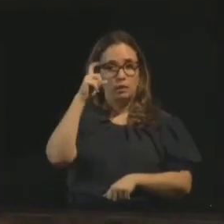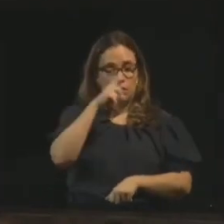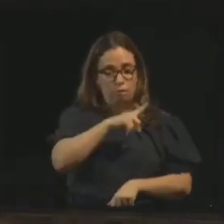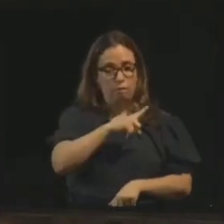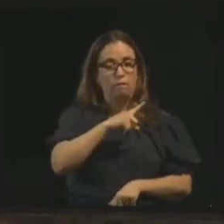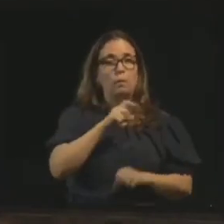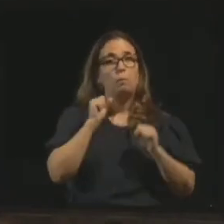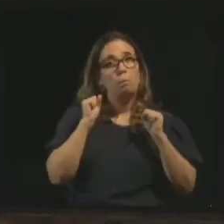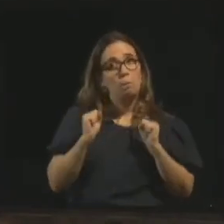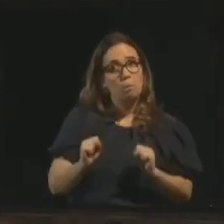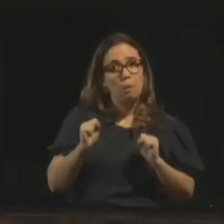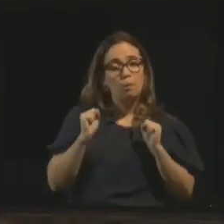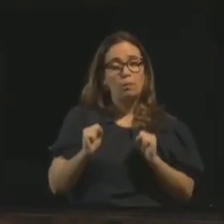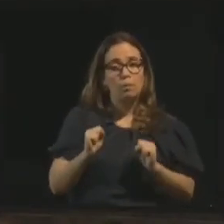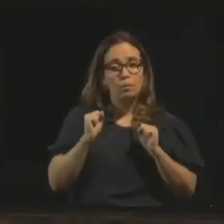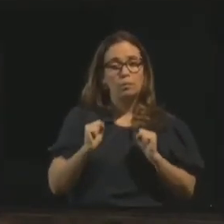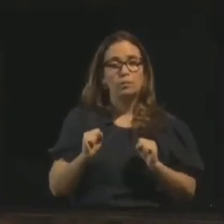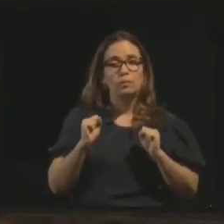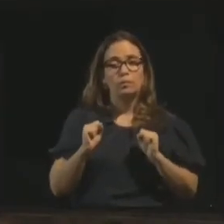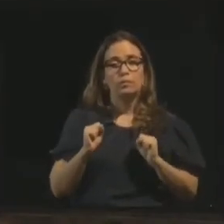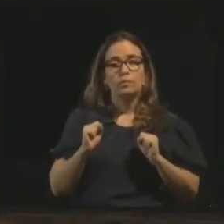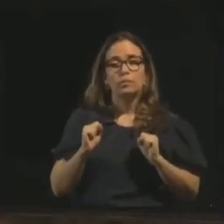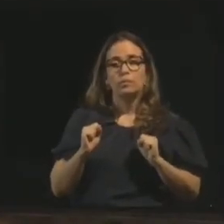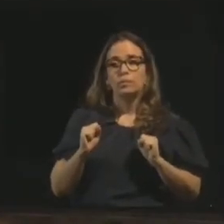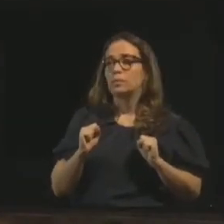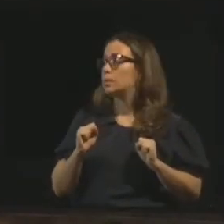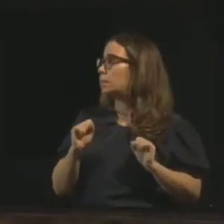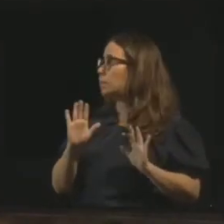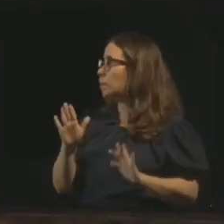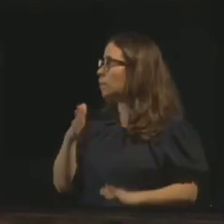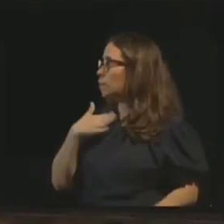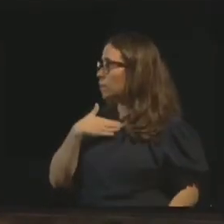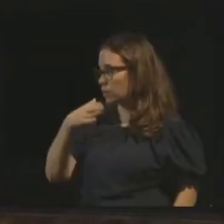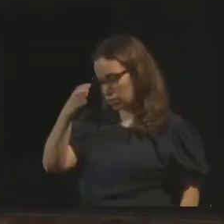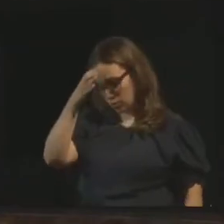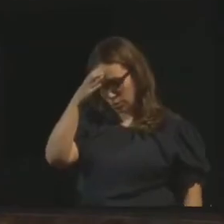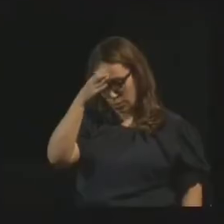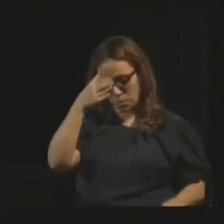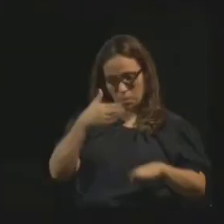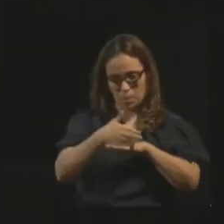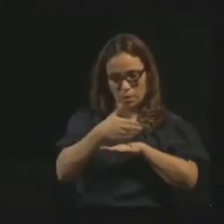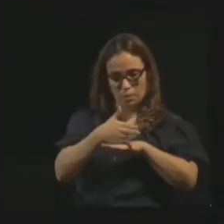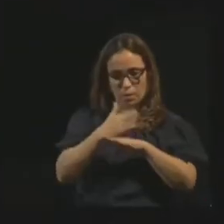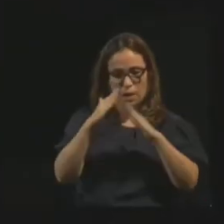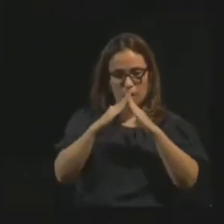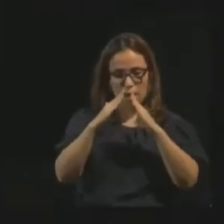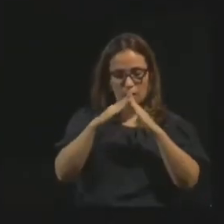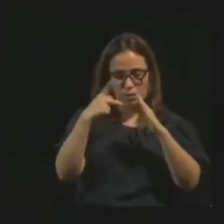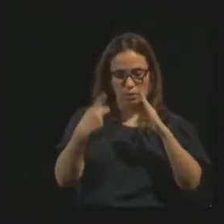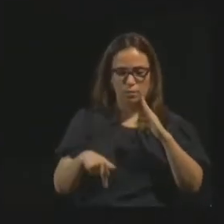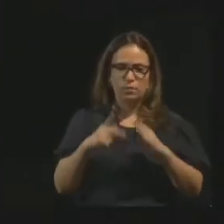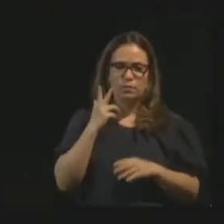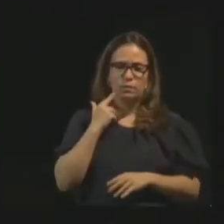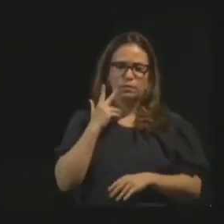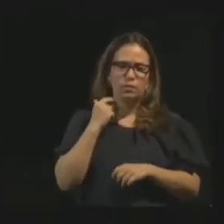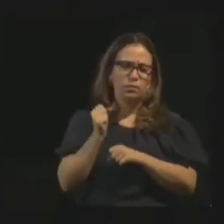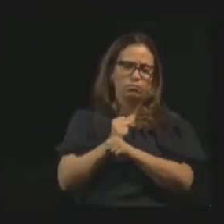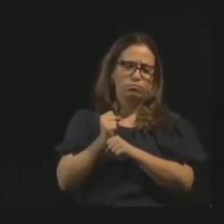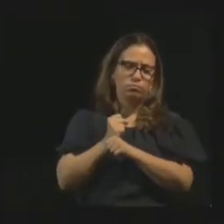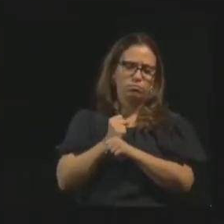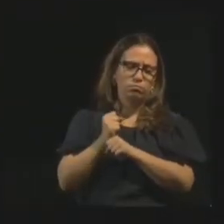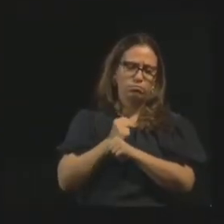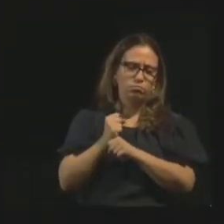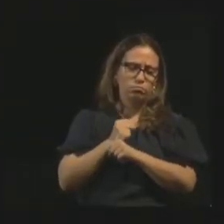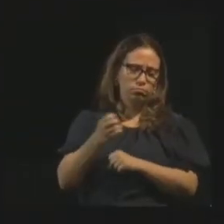aconteçam, mas, não sei se vocês sabem, mas a minha tia foi participar de uma casa espírita aqui em Fortaleza, há muitas décadas atrás.